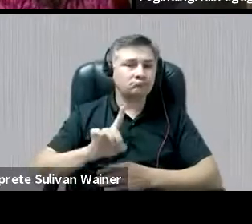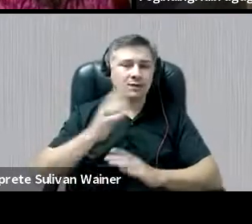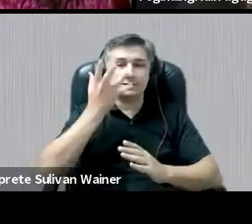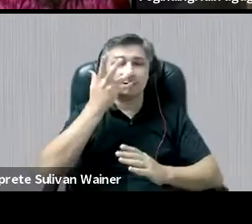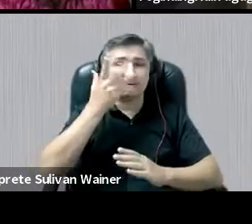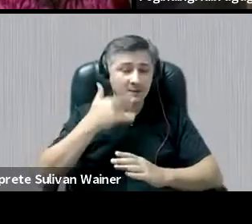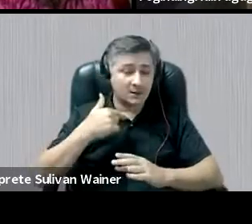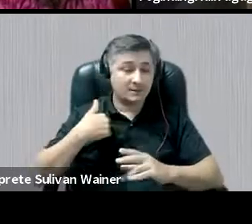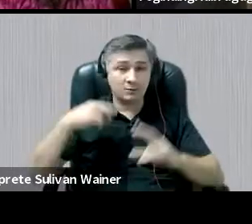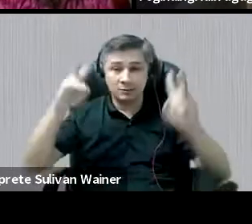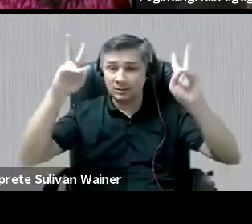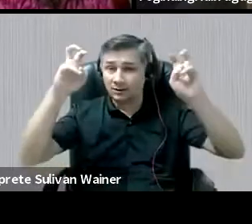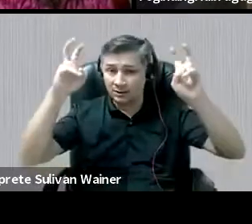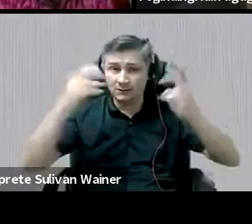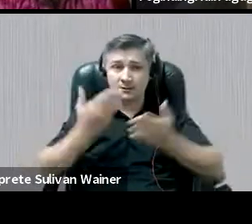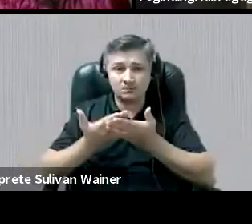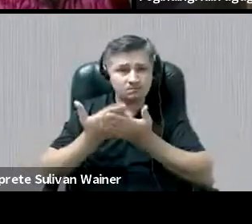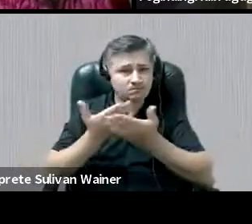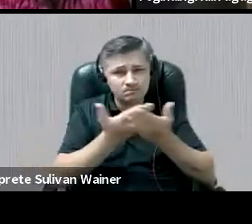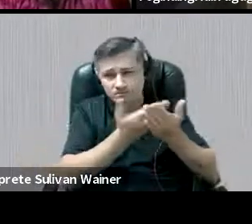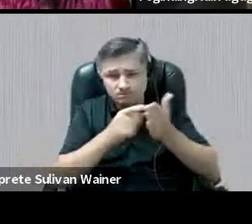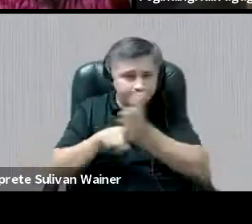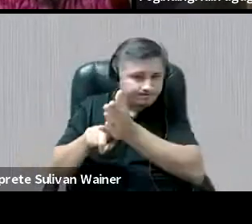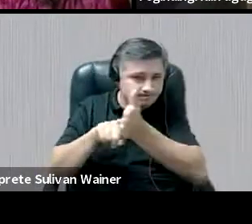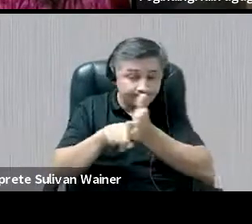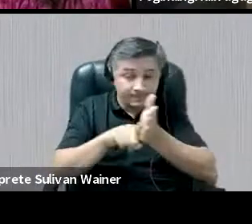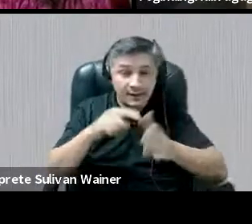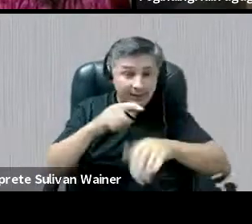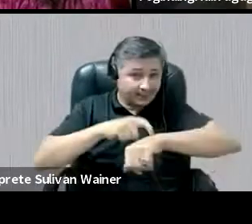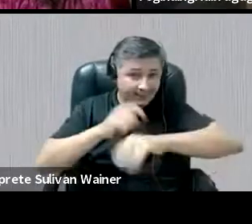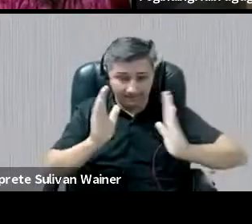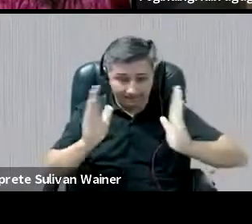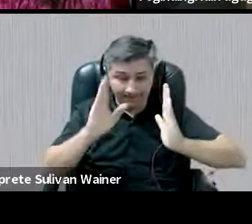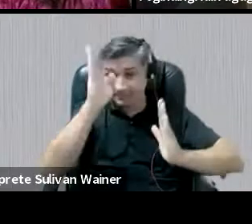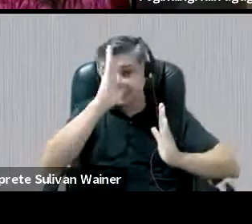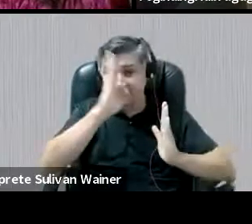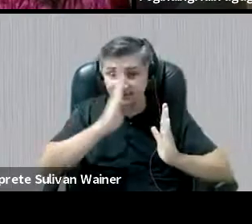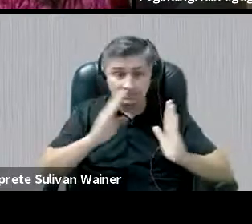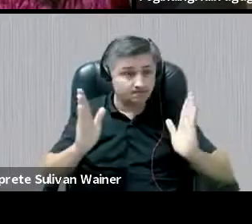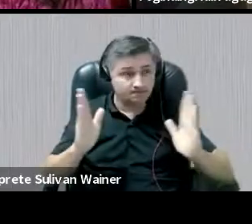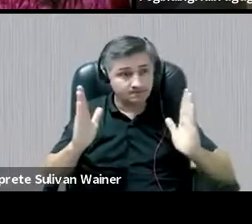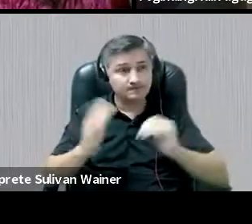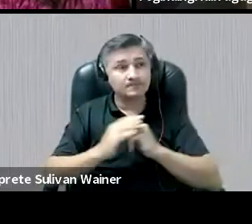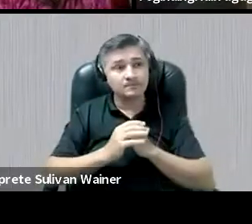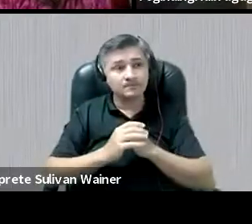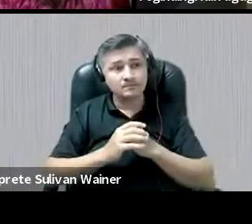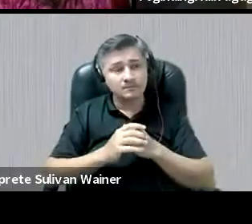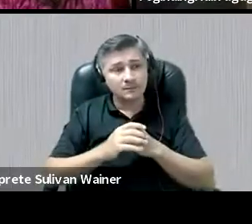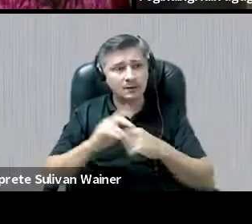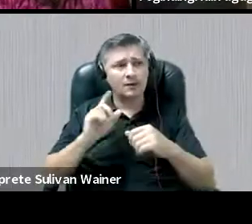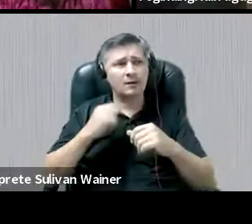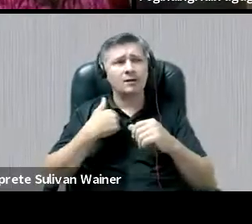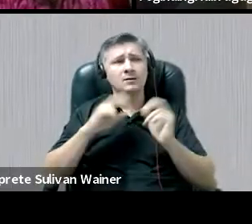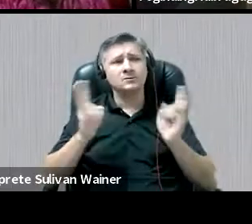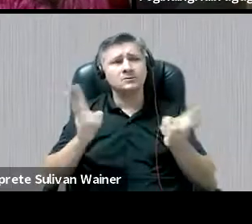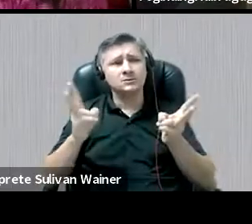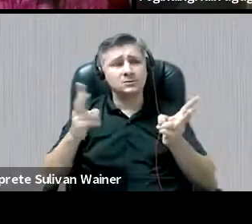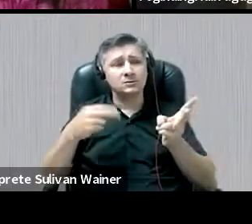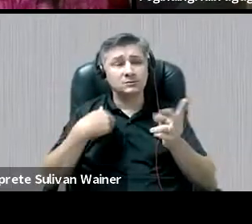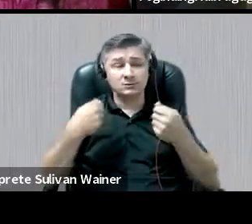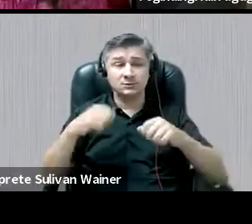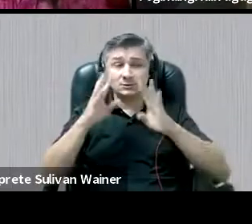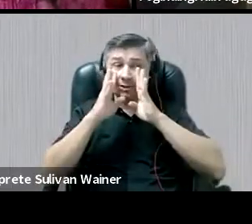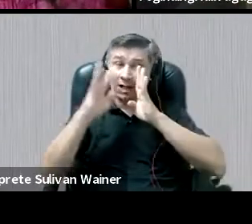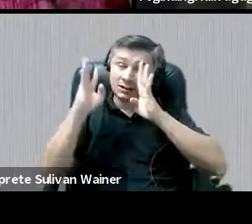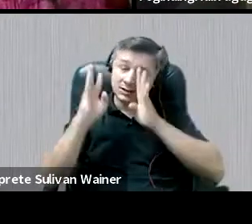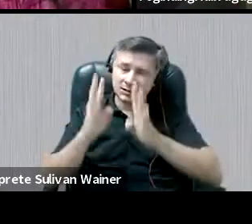né? E nós estamos vivendo no Brasil um período que eu chamo, né? Que eu sempre digo que devemos estar atentos.